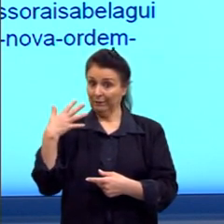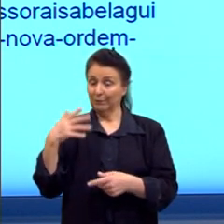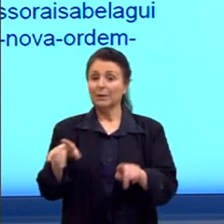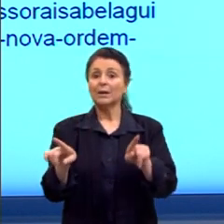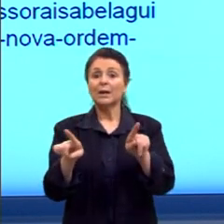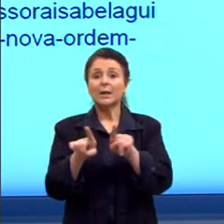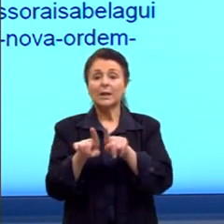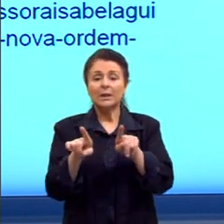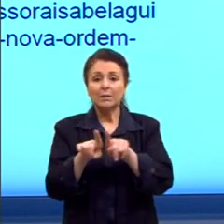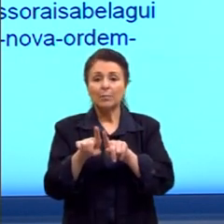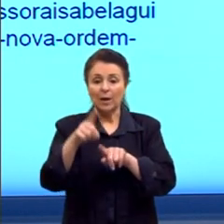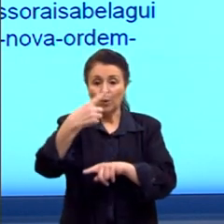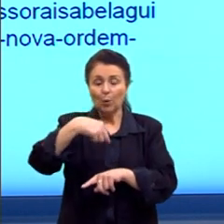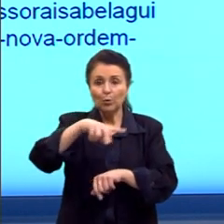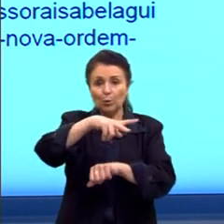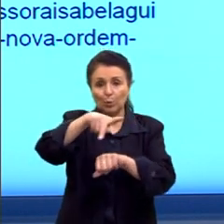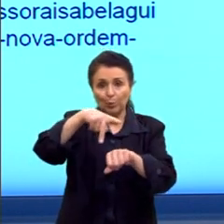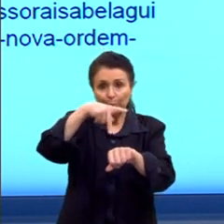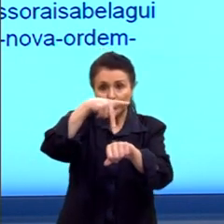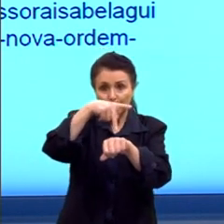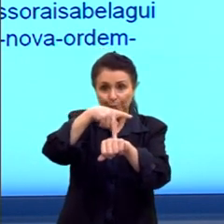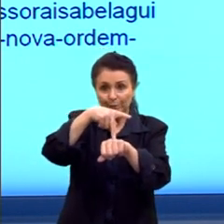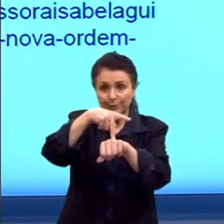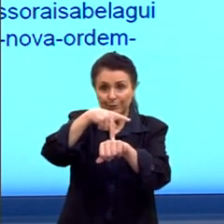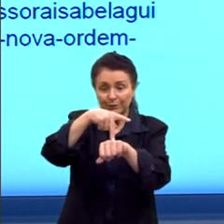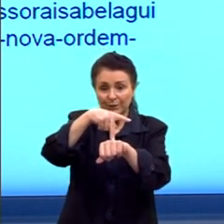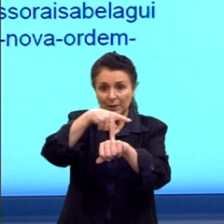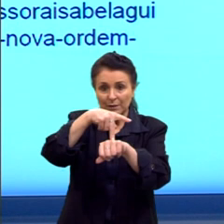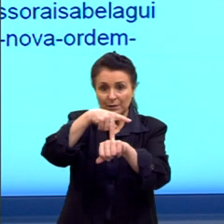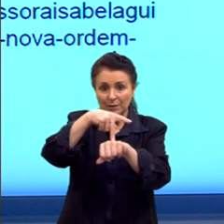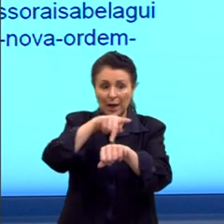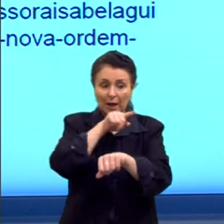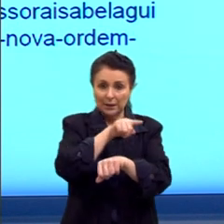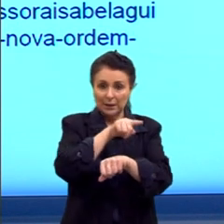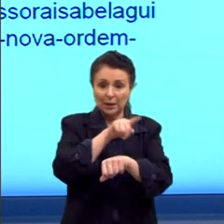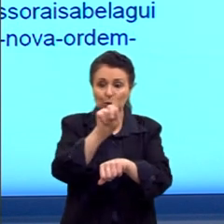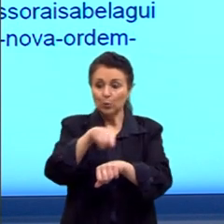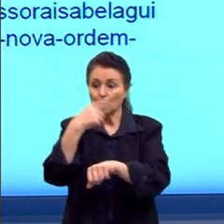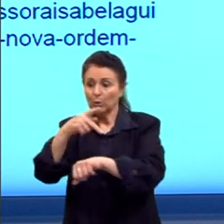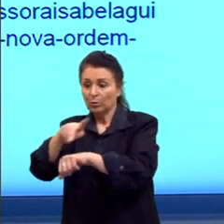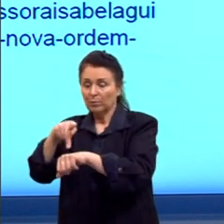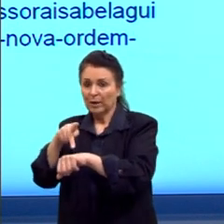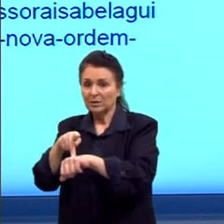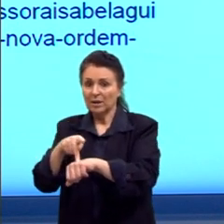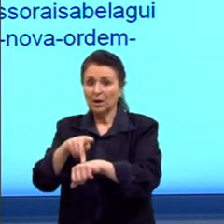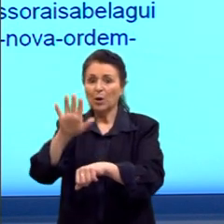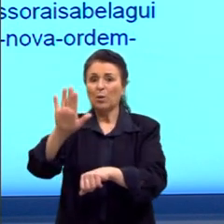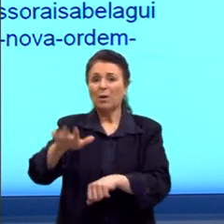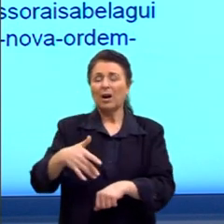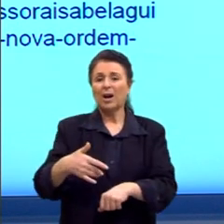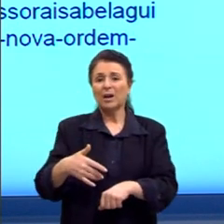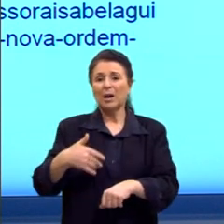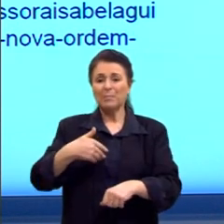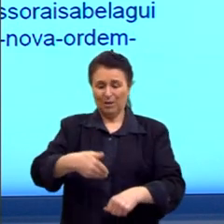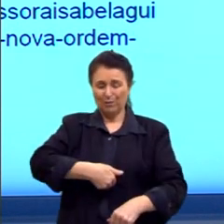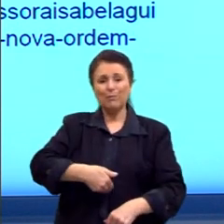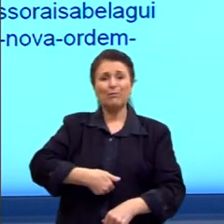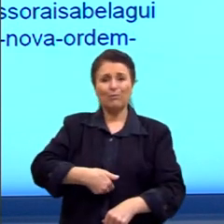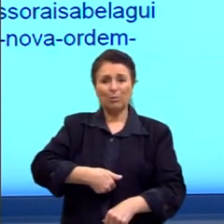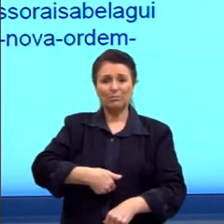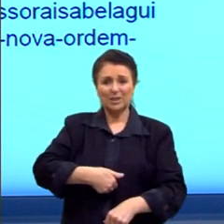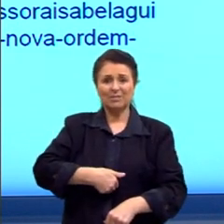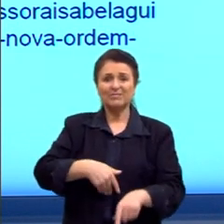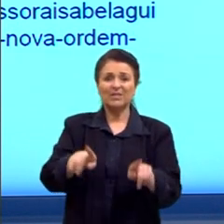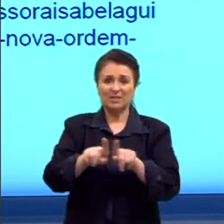um outro país com mão de obra barata e alguém, né, diz, né, olha, meu iPhone também está tocando, que é a